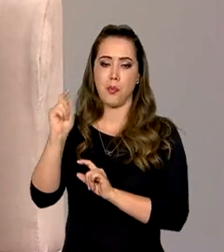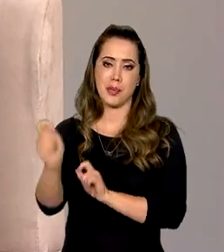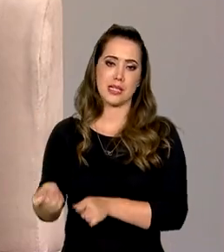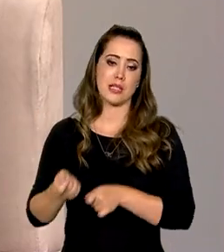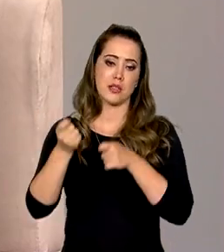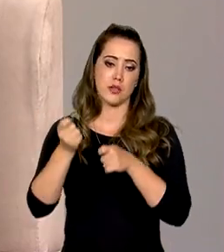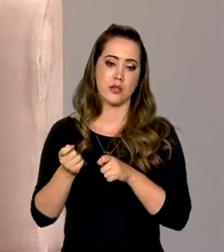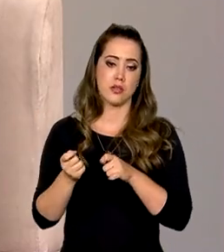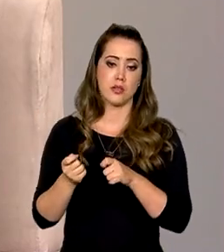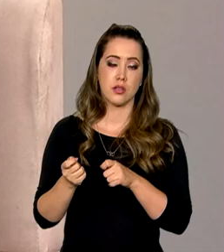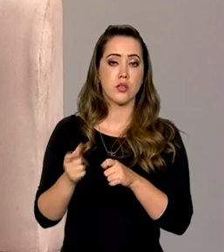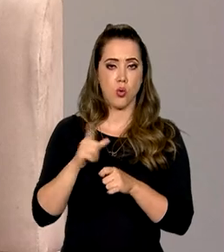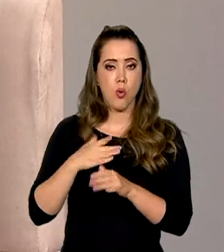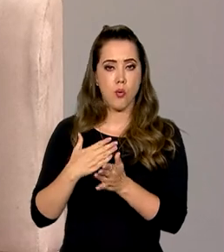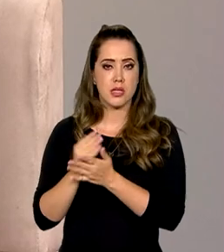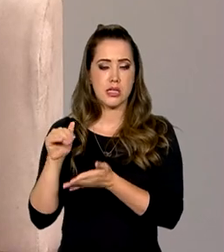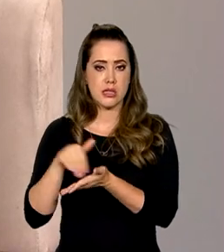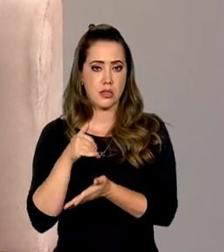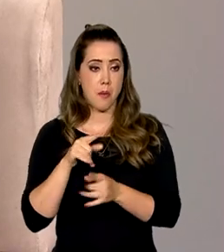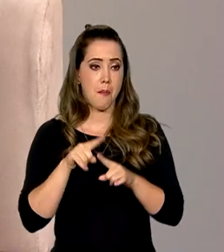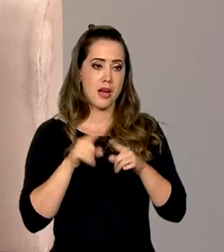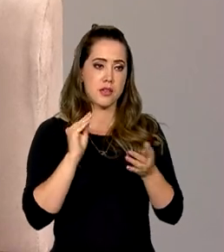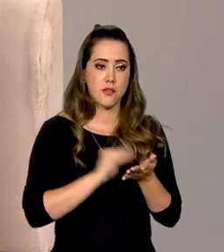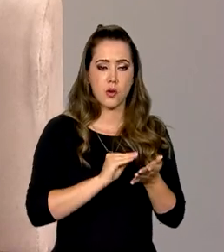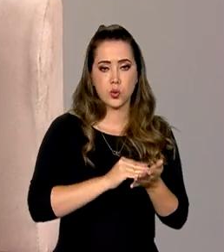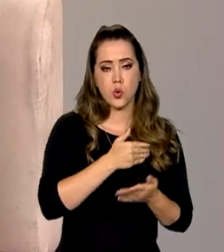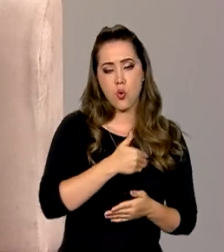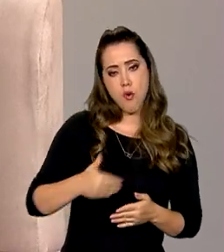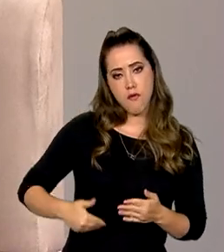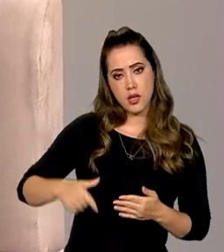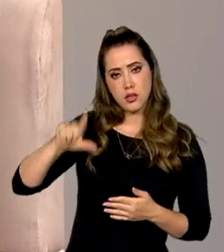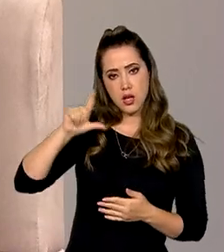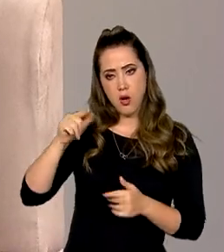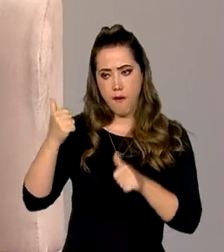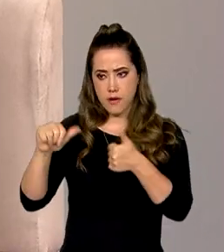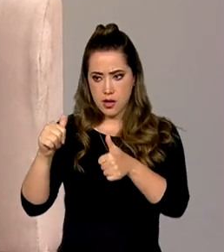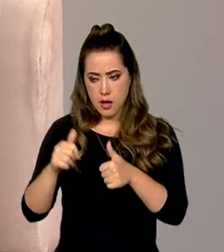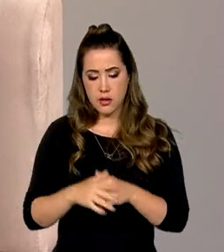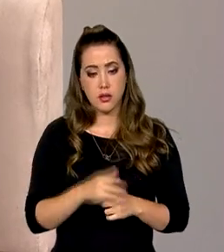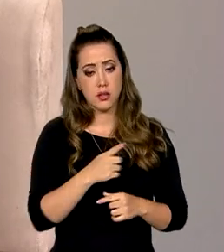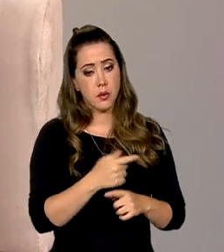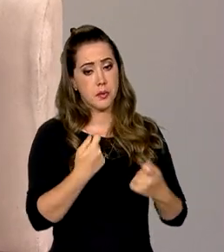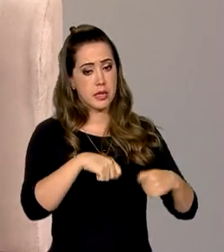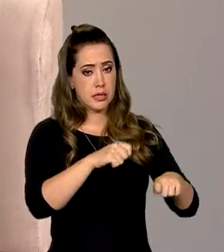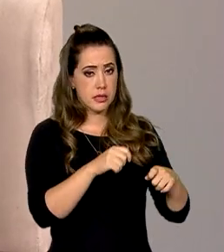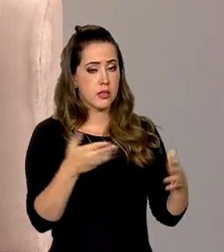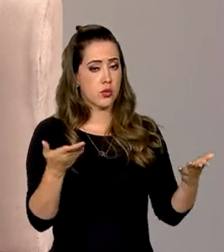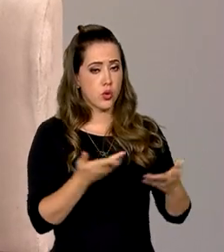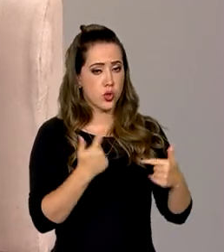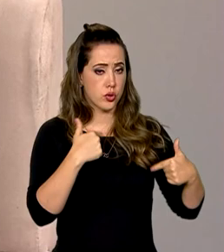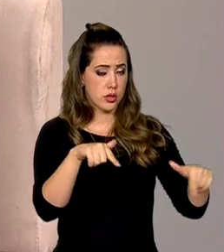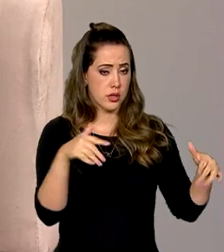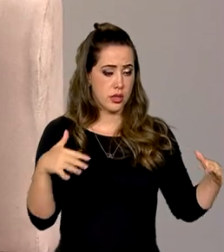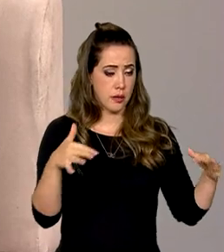O que não houve foi análise, atendimento, portanto, à solicitação. Daí a necessidade, então, dessa ação